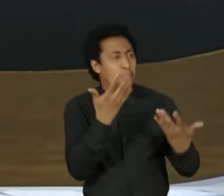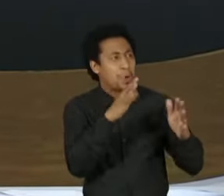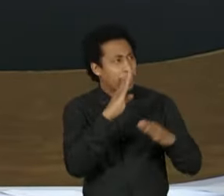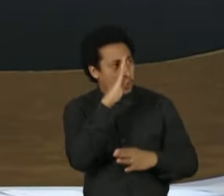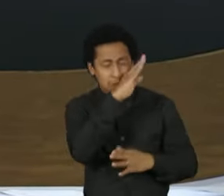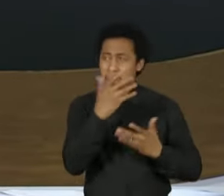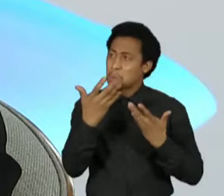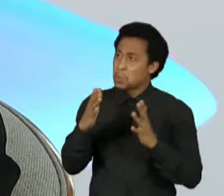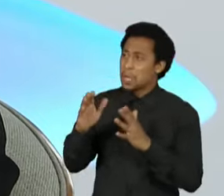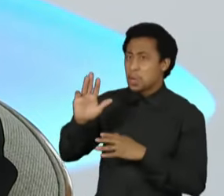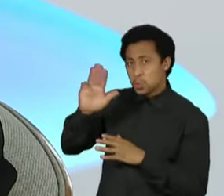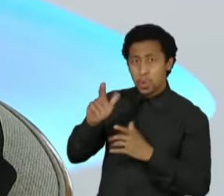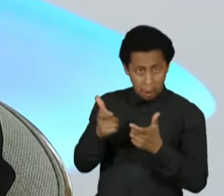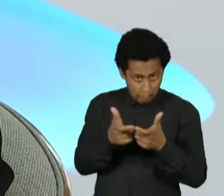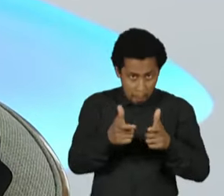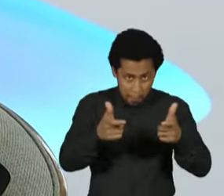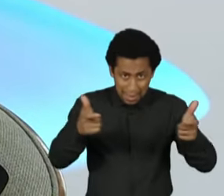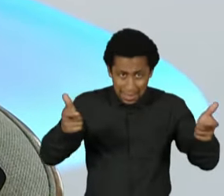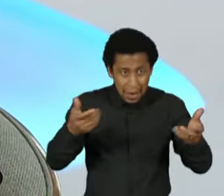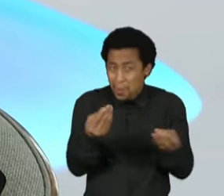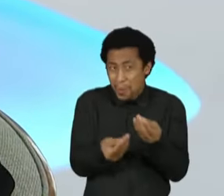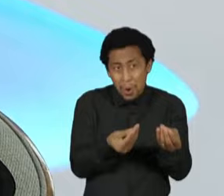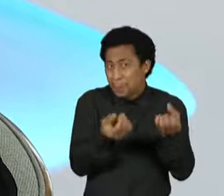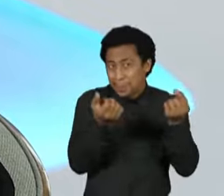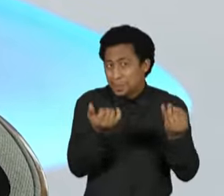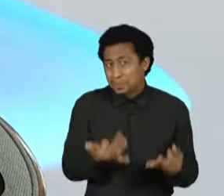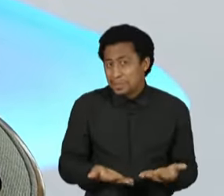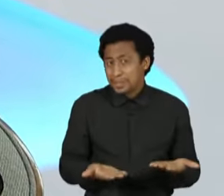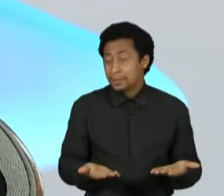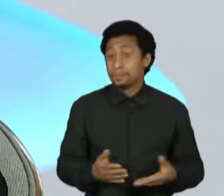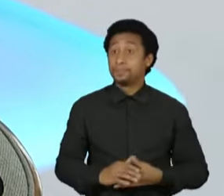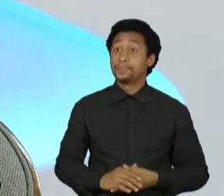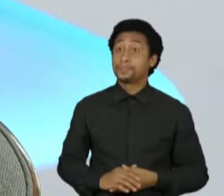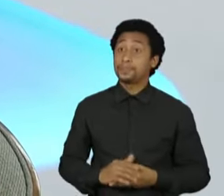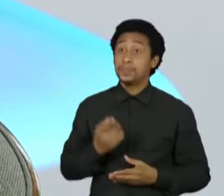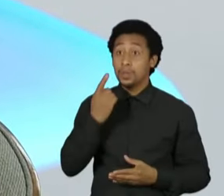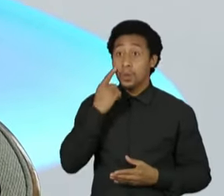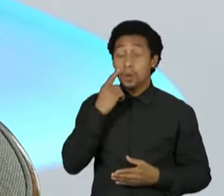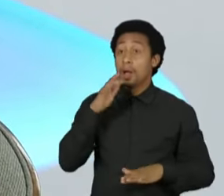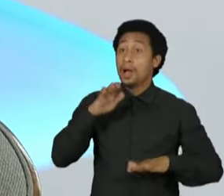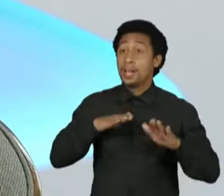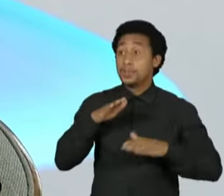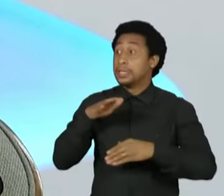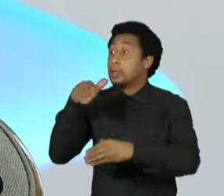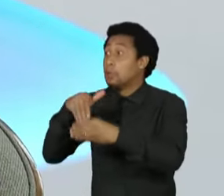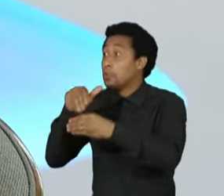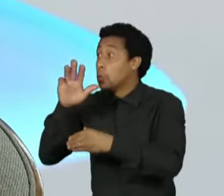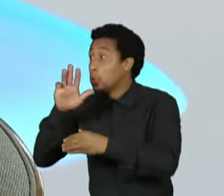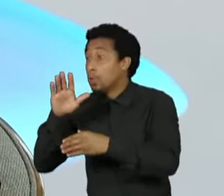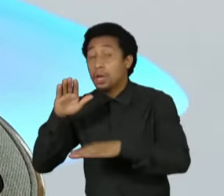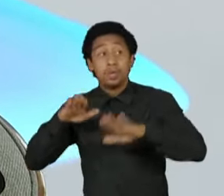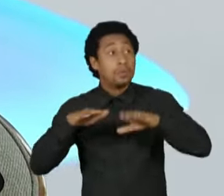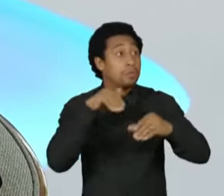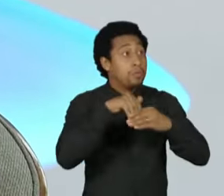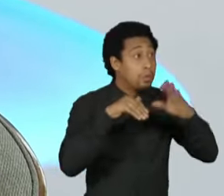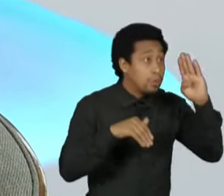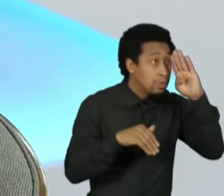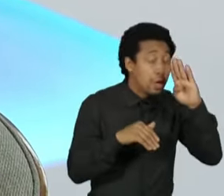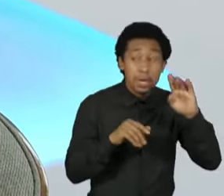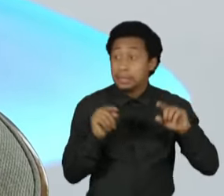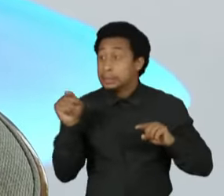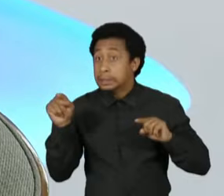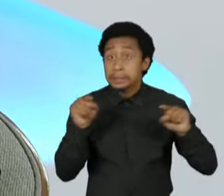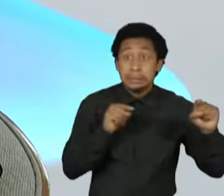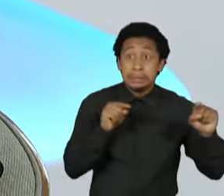de aumentar? Nós não podemos esquecer das franjas. Está diminuindo, hora vai para um lado e hora vai para outro. Porque não foi apresentado, nós não nos